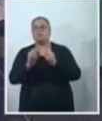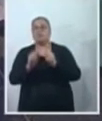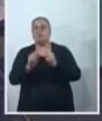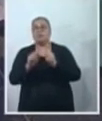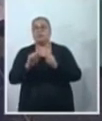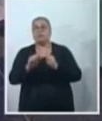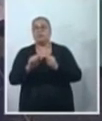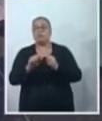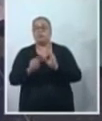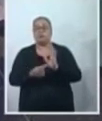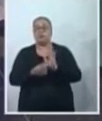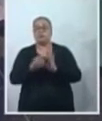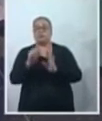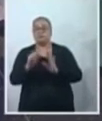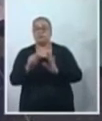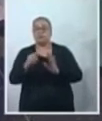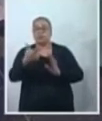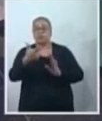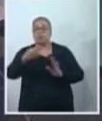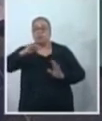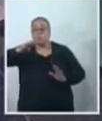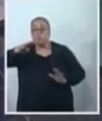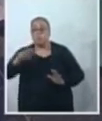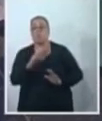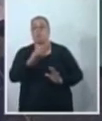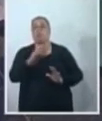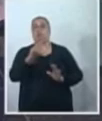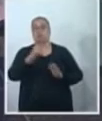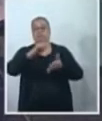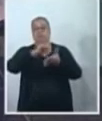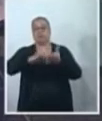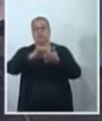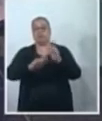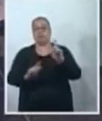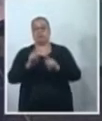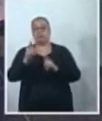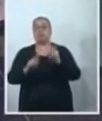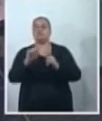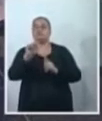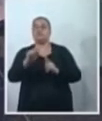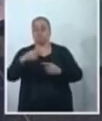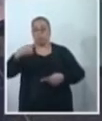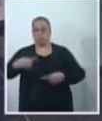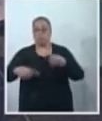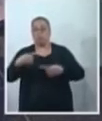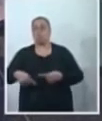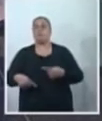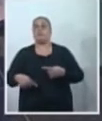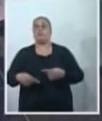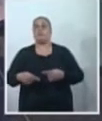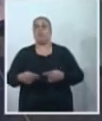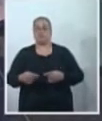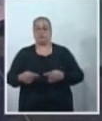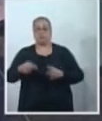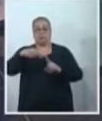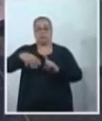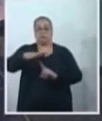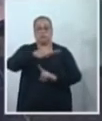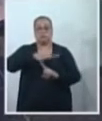está orçado aqui em 2 milhões de reais na rubrica de gestão de política da área da assistência social.